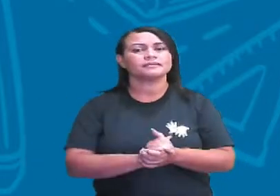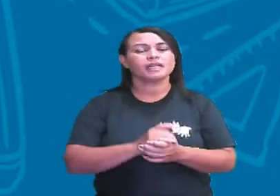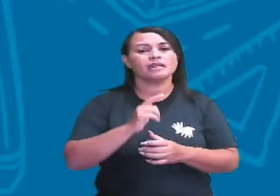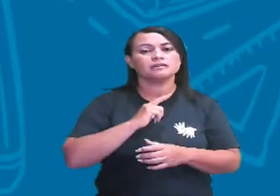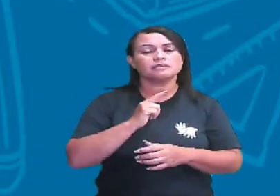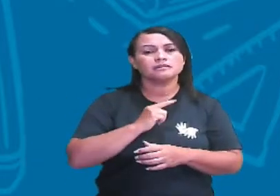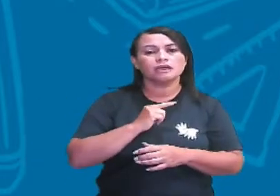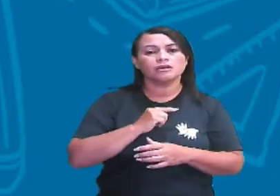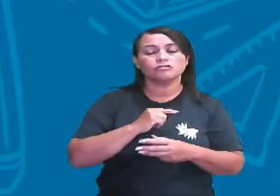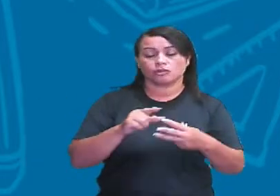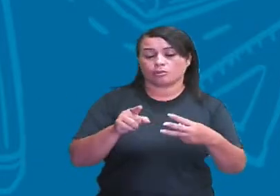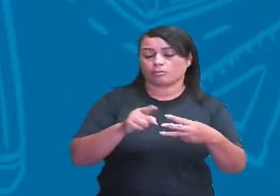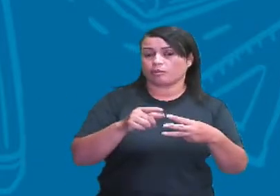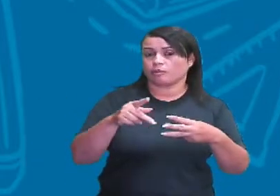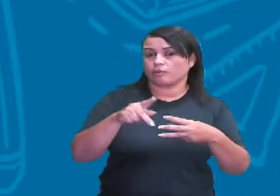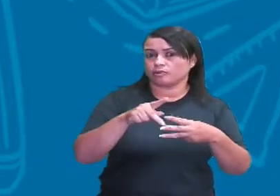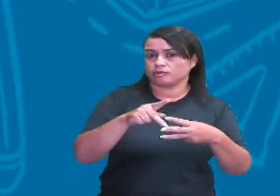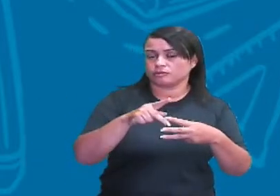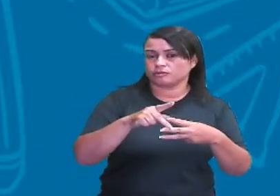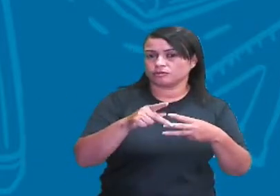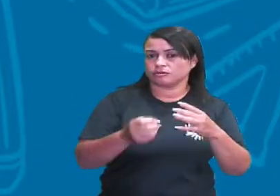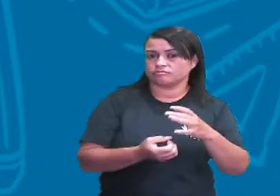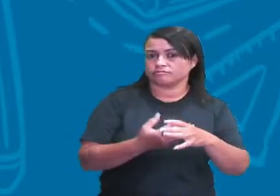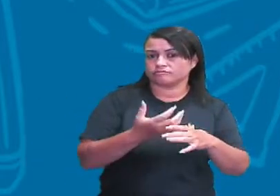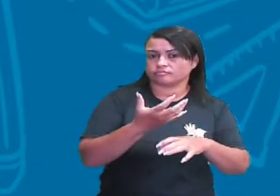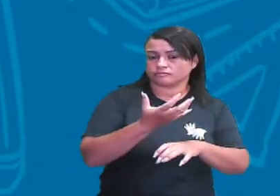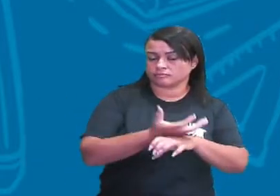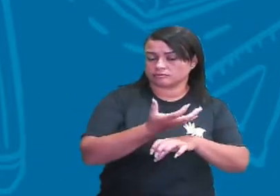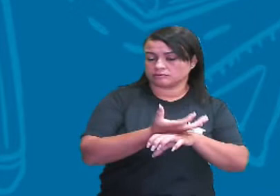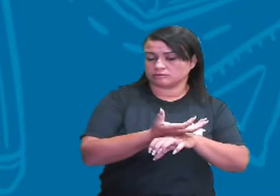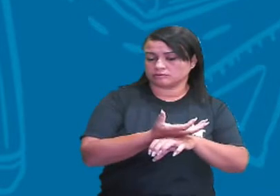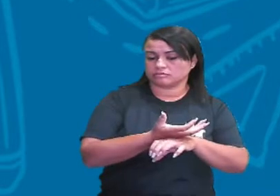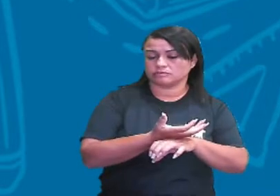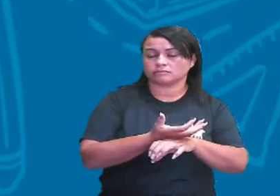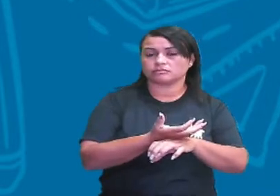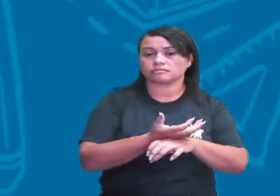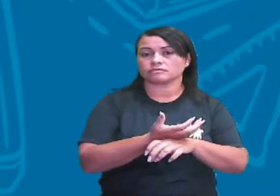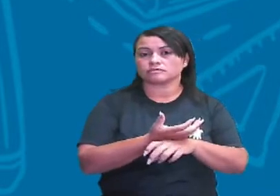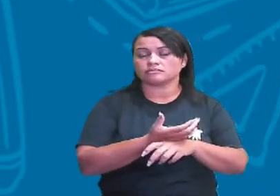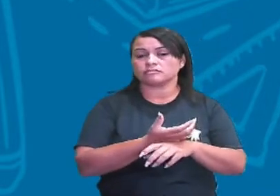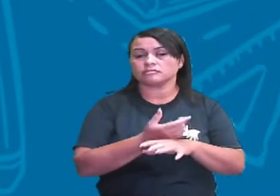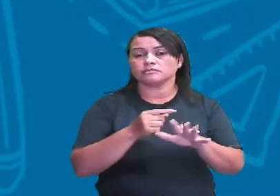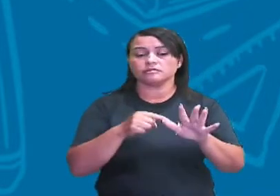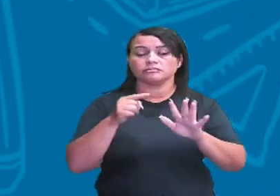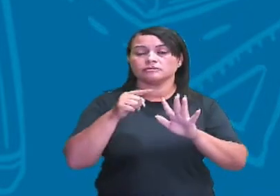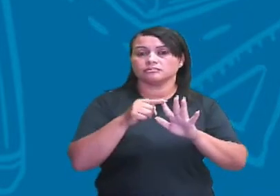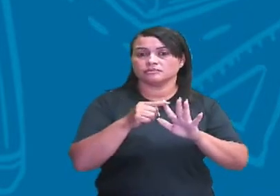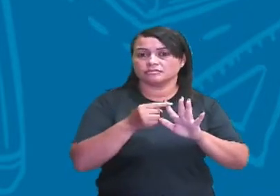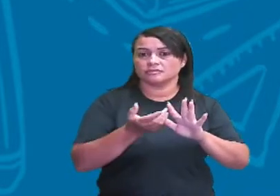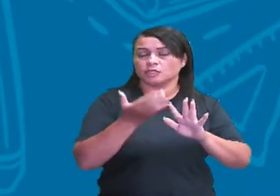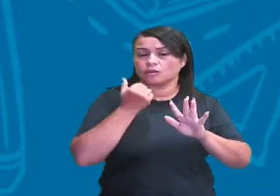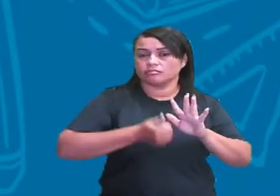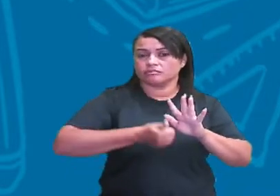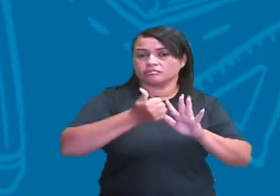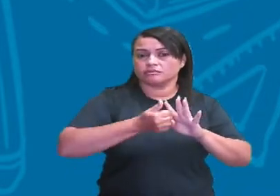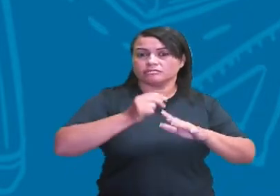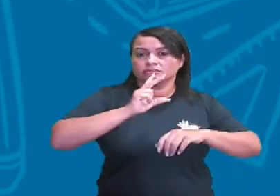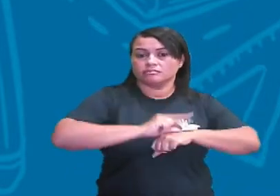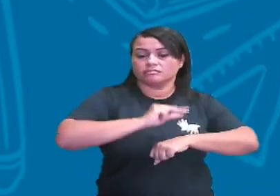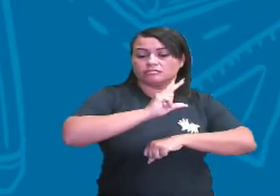produtor representado pela planta, pela espécie vegetal, o consumidor primário, certo?